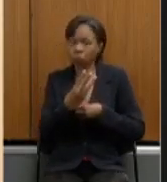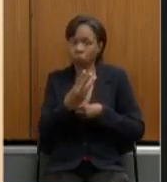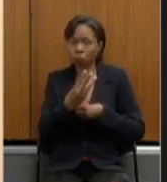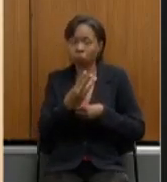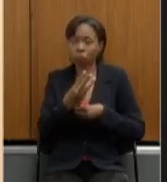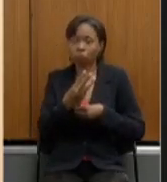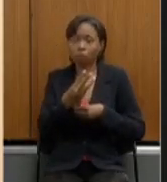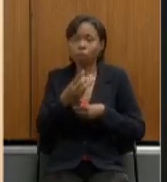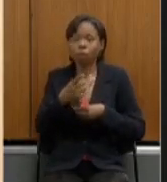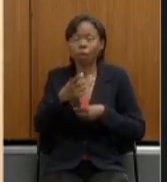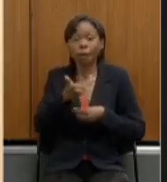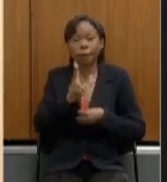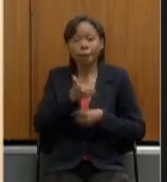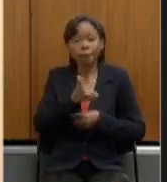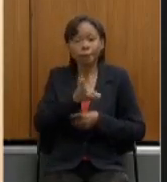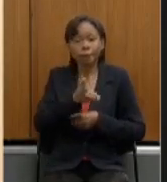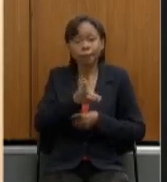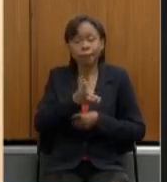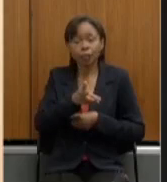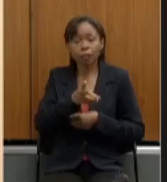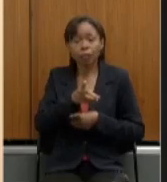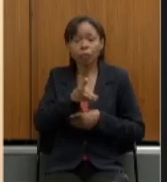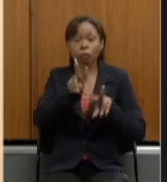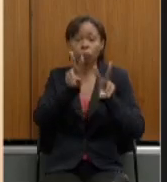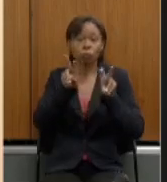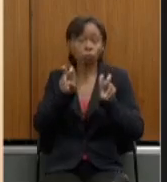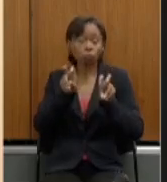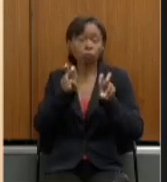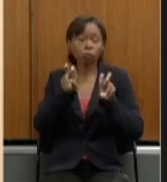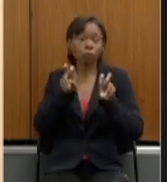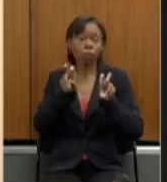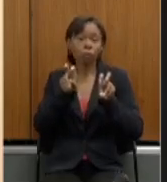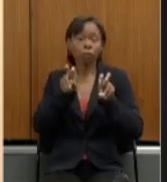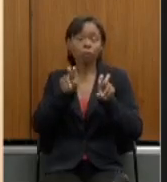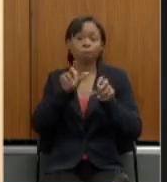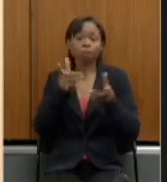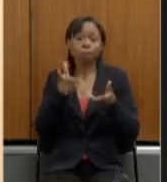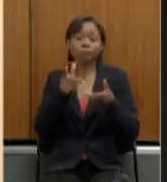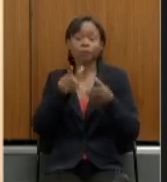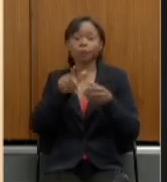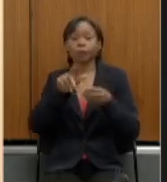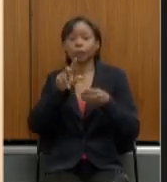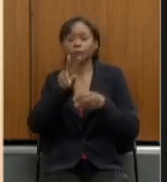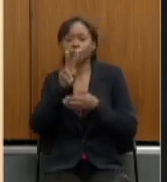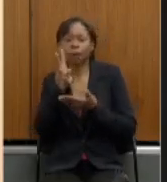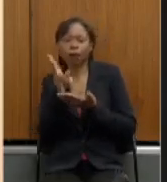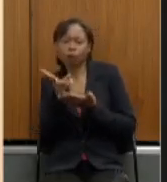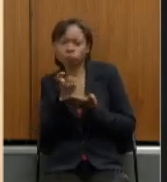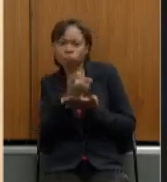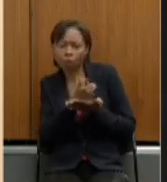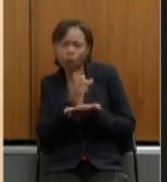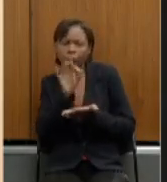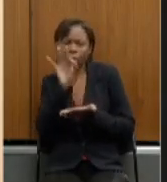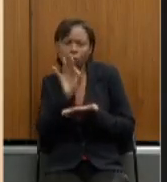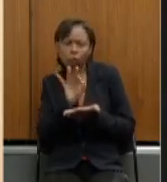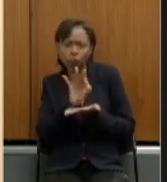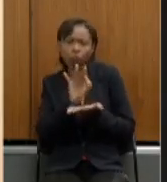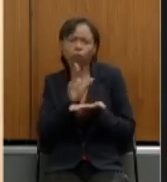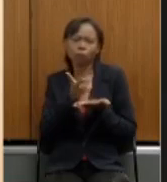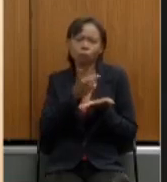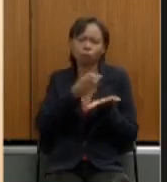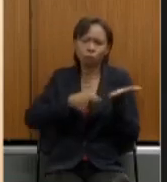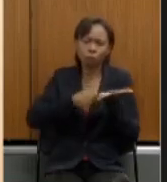vigência com relação a essas alíquotas alteradas e também com relação